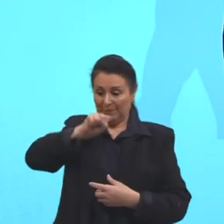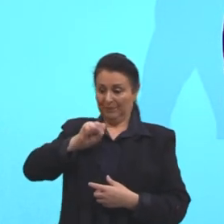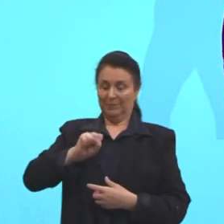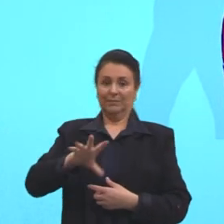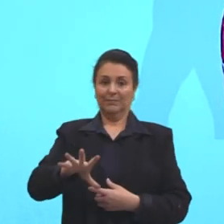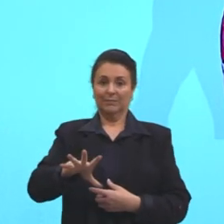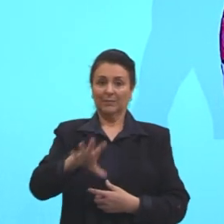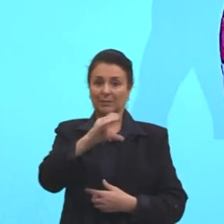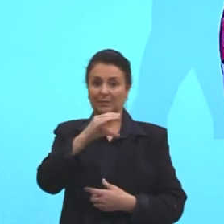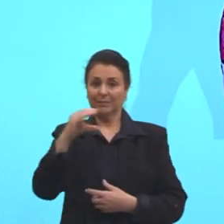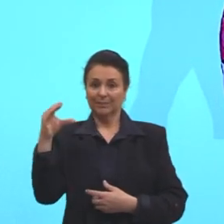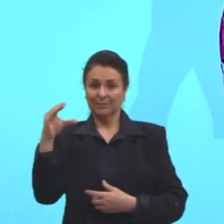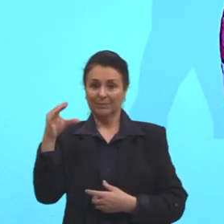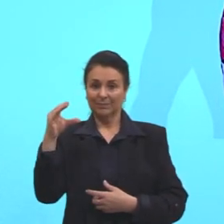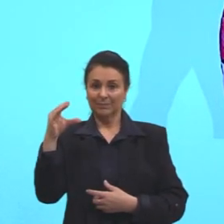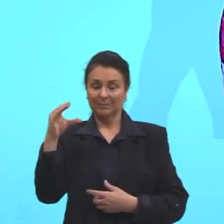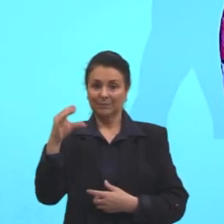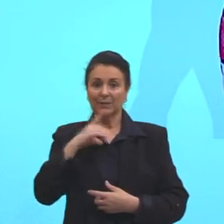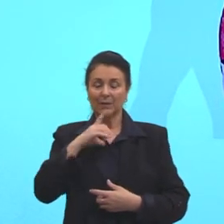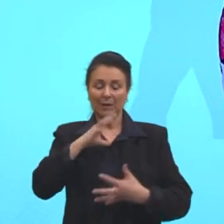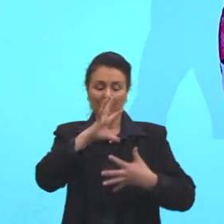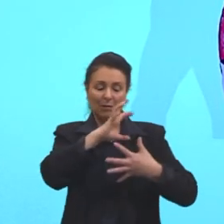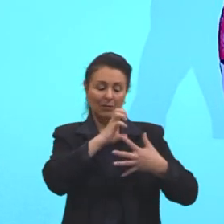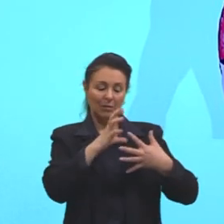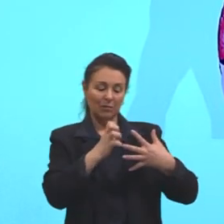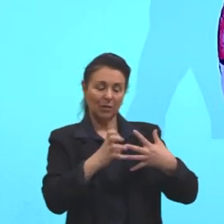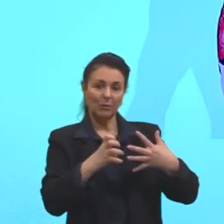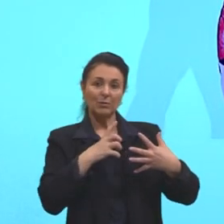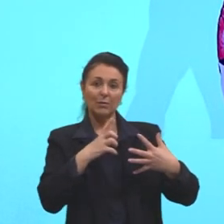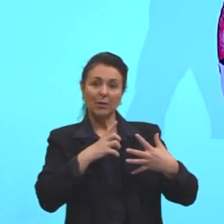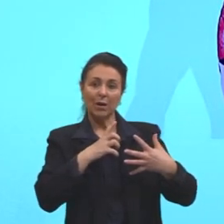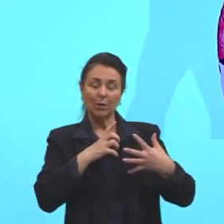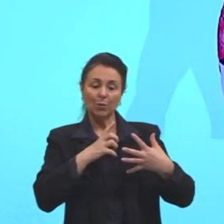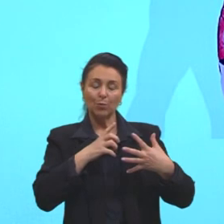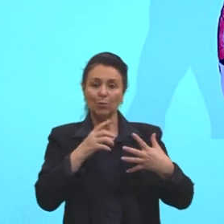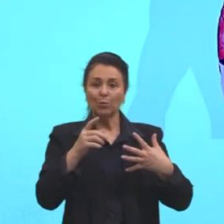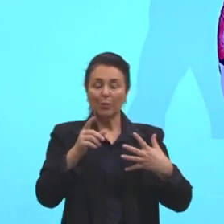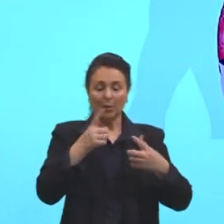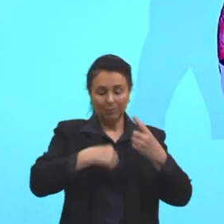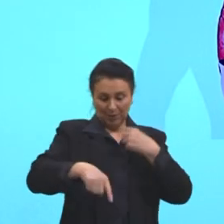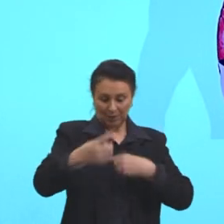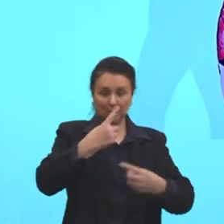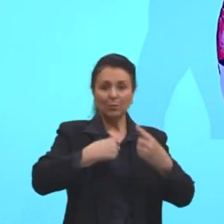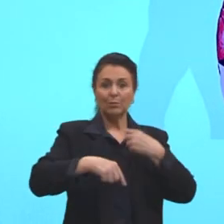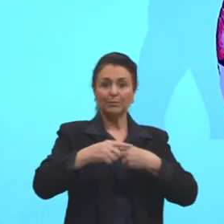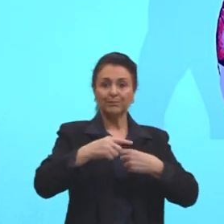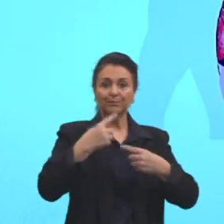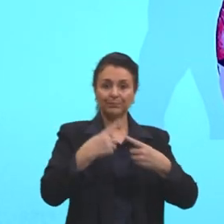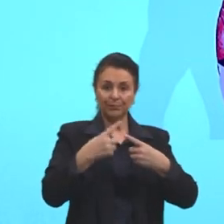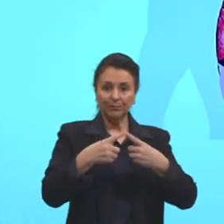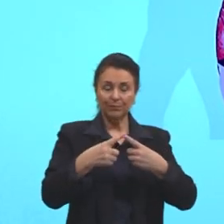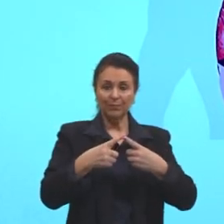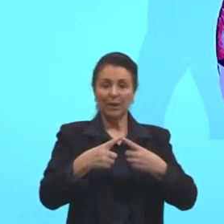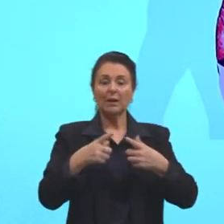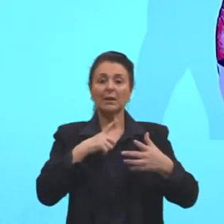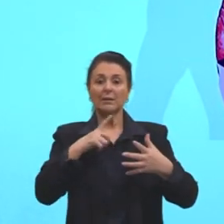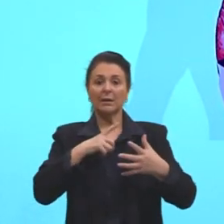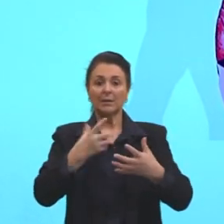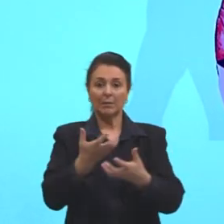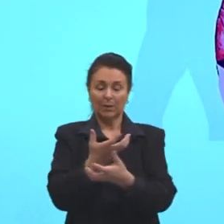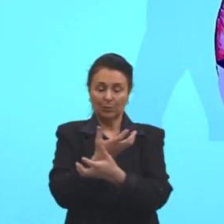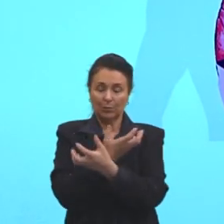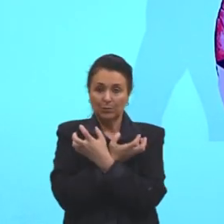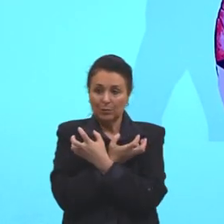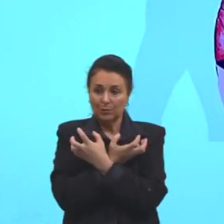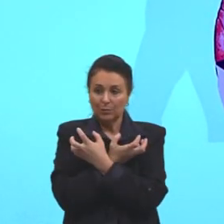carbônico que vão sair. Dos alvéolos, então, faz o caminho inverso, né? Dos alvéolos para os bronquíulos, dos